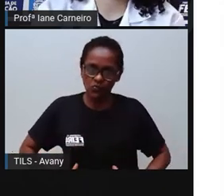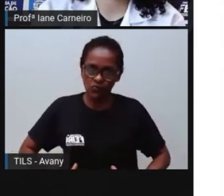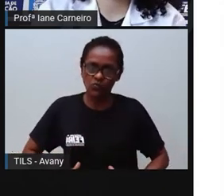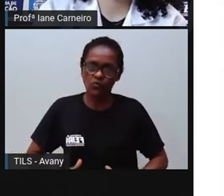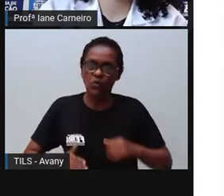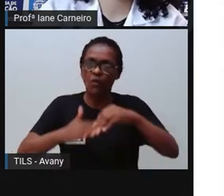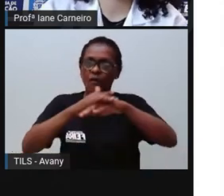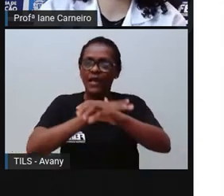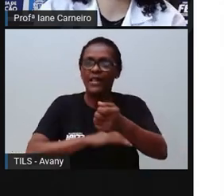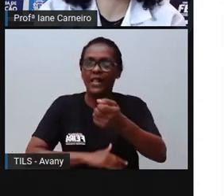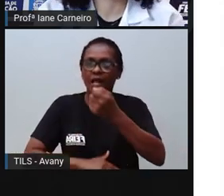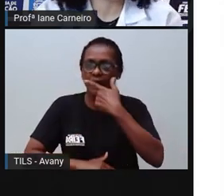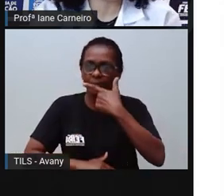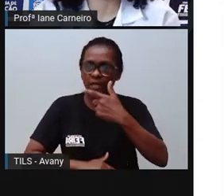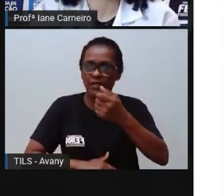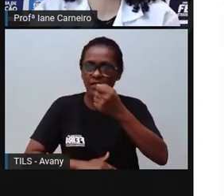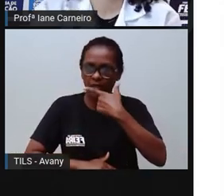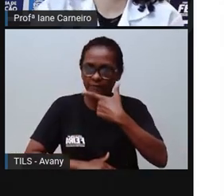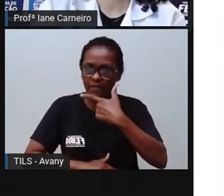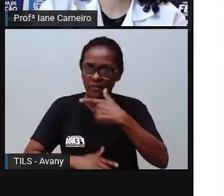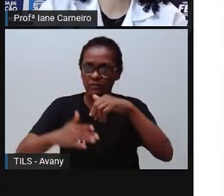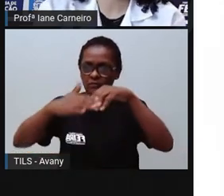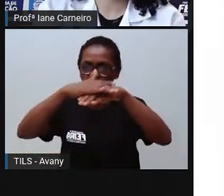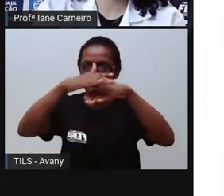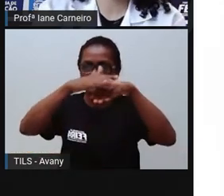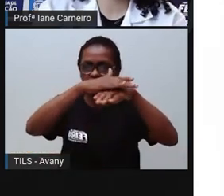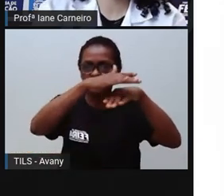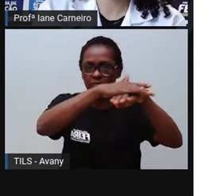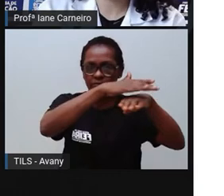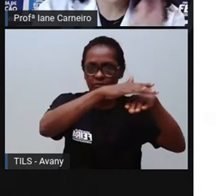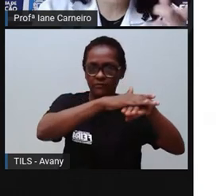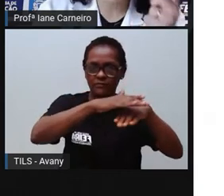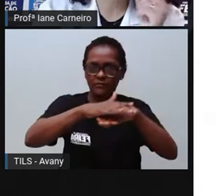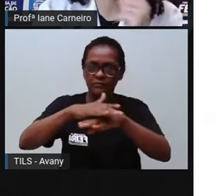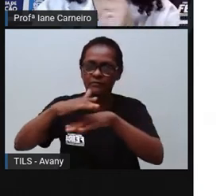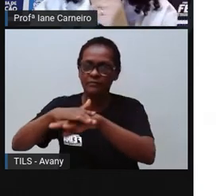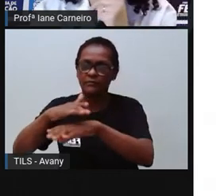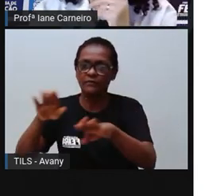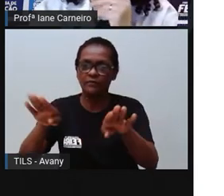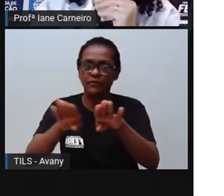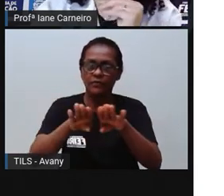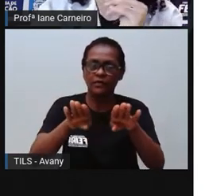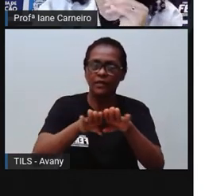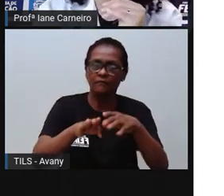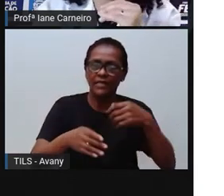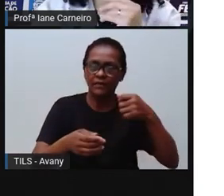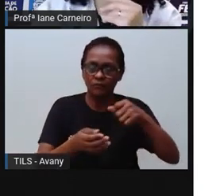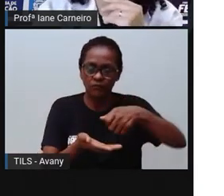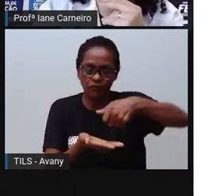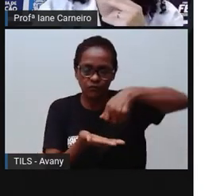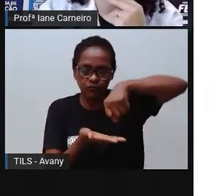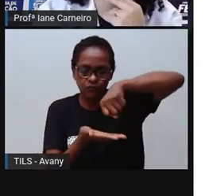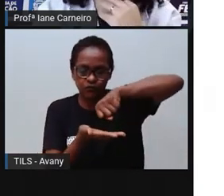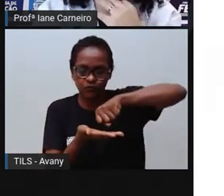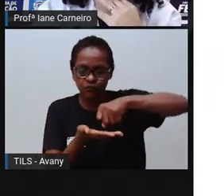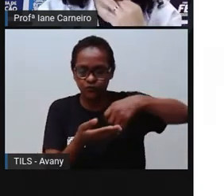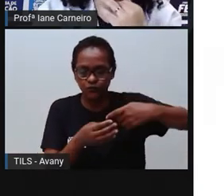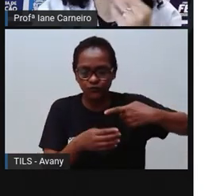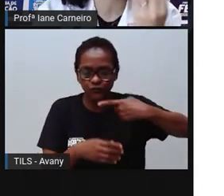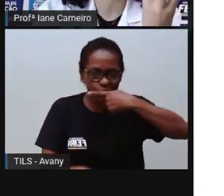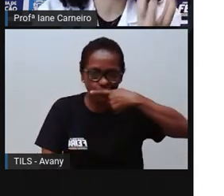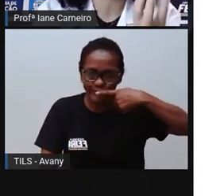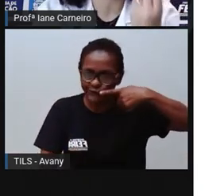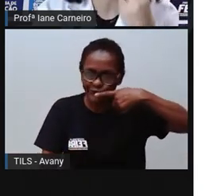medicamento lá dentro do banheiro. O próprio creme dental, né, a criança não pode estar brincando com o creme